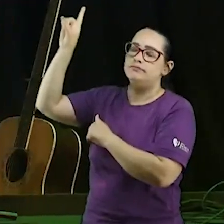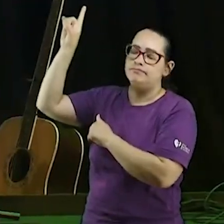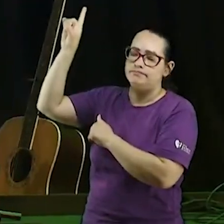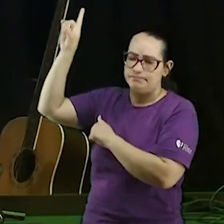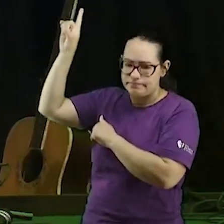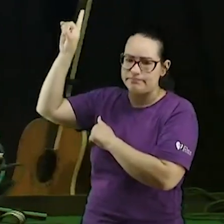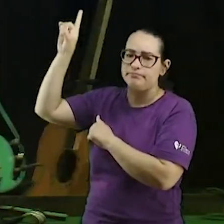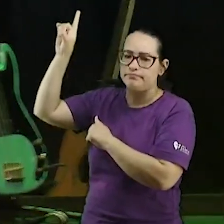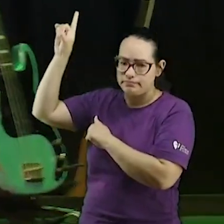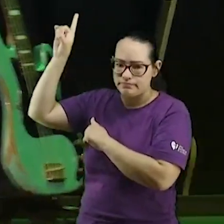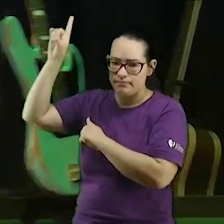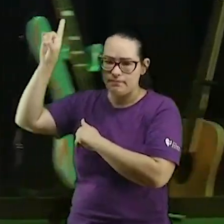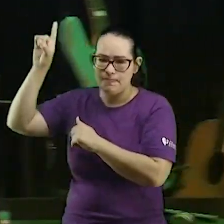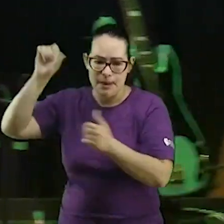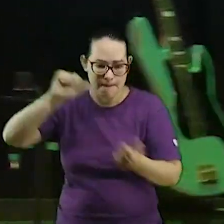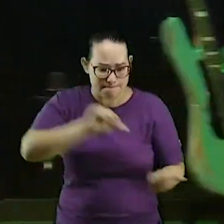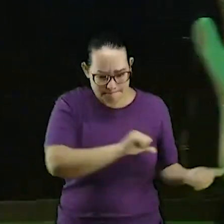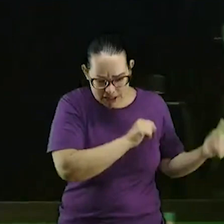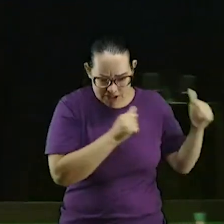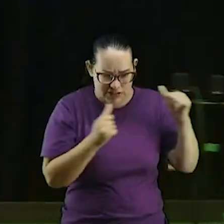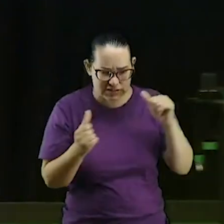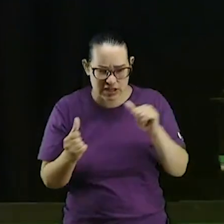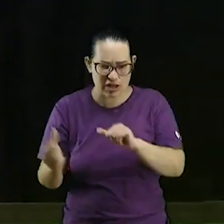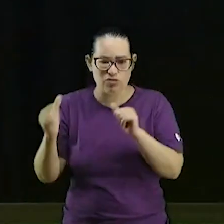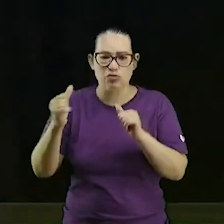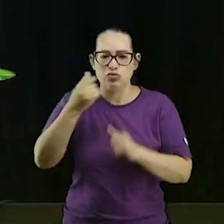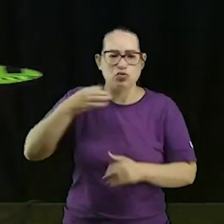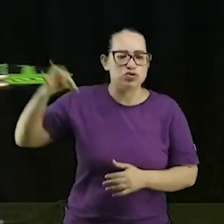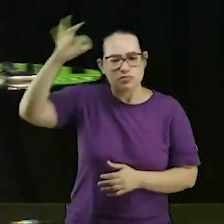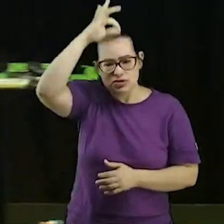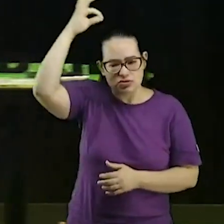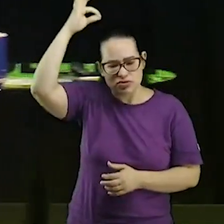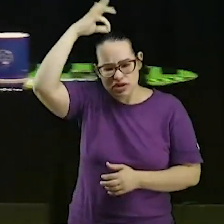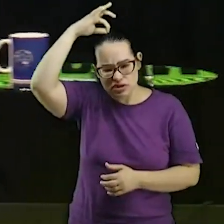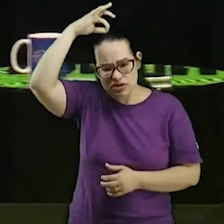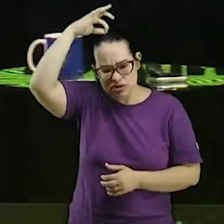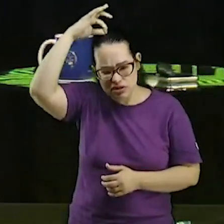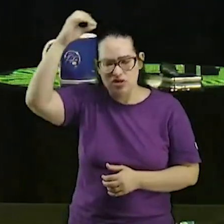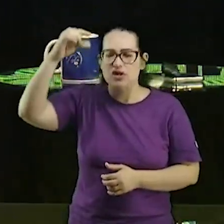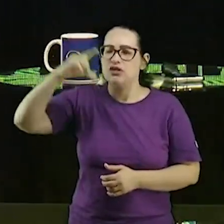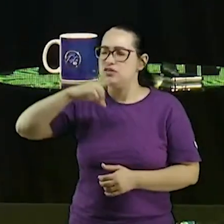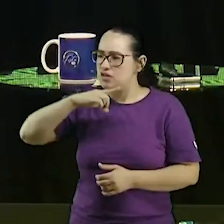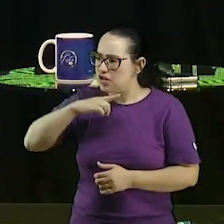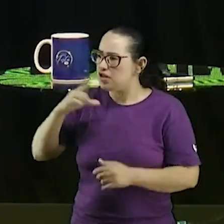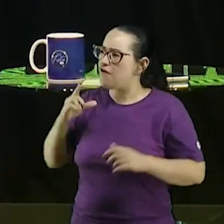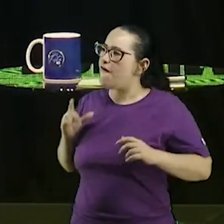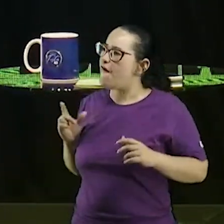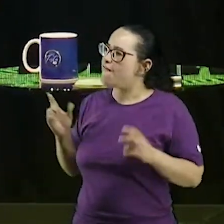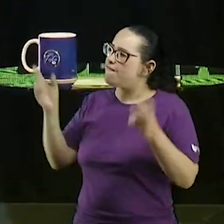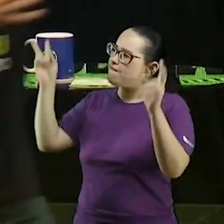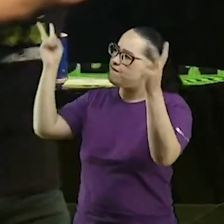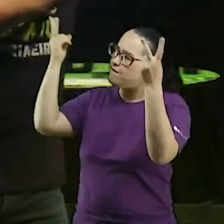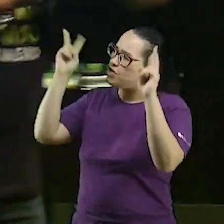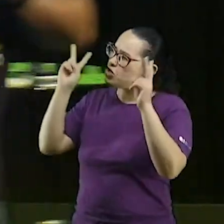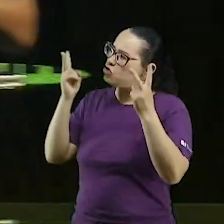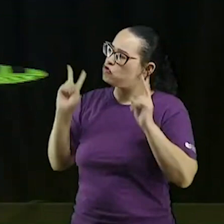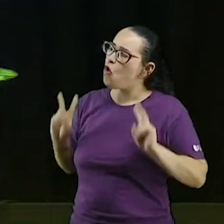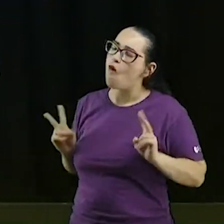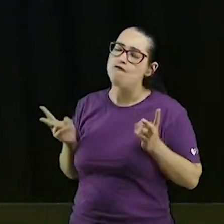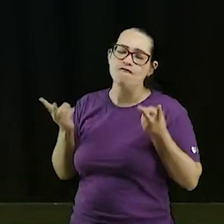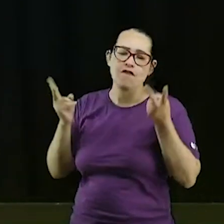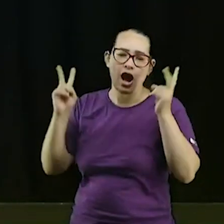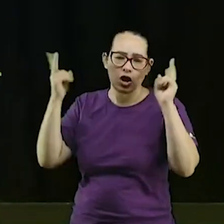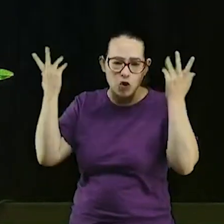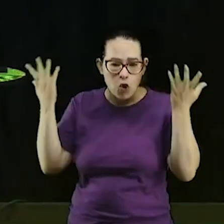seja batizado no poder de Deus receba a virtude do Espírito Santo para que seja testemunha